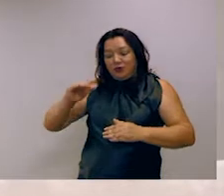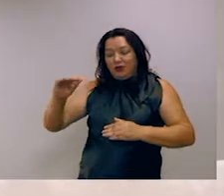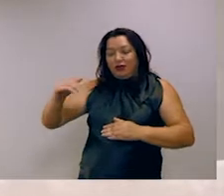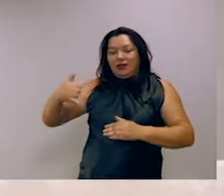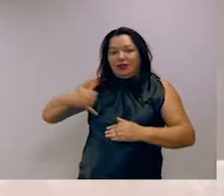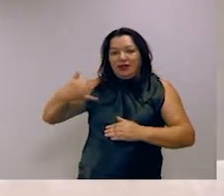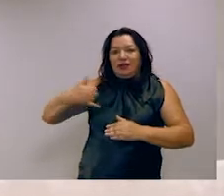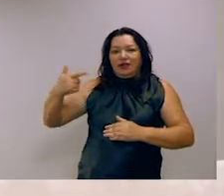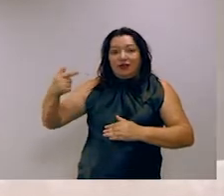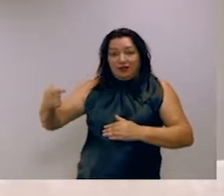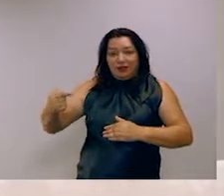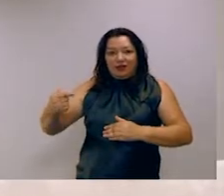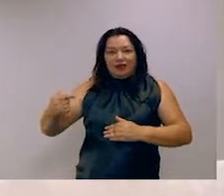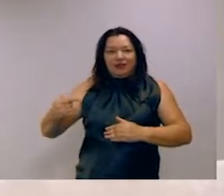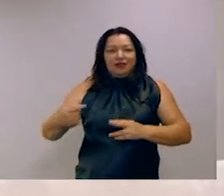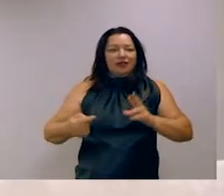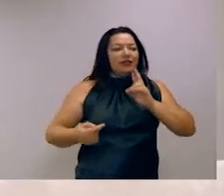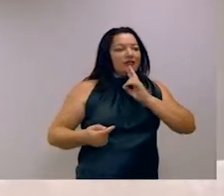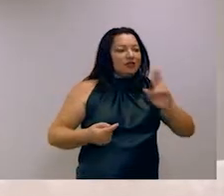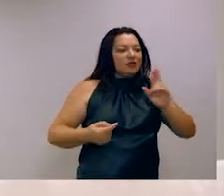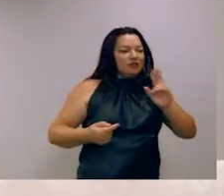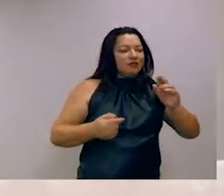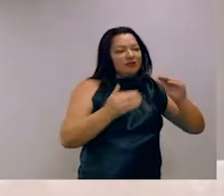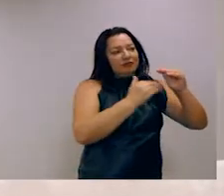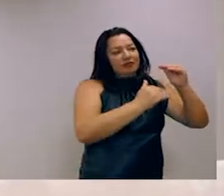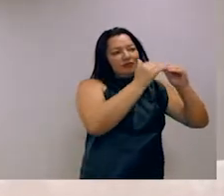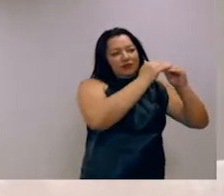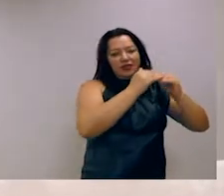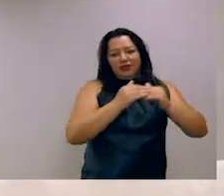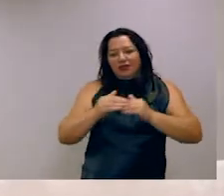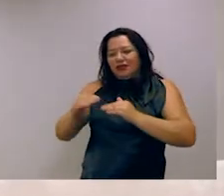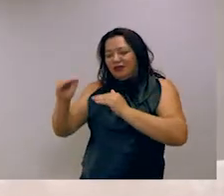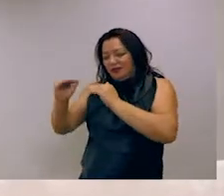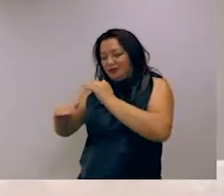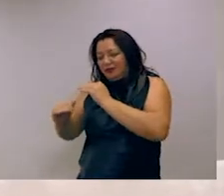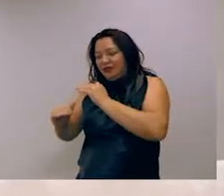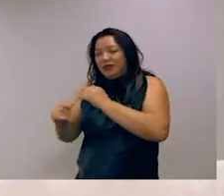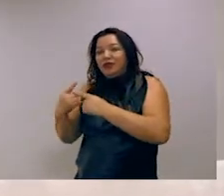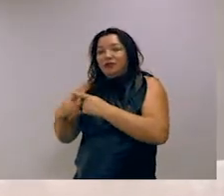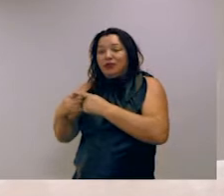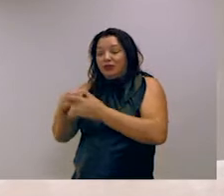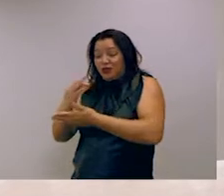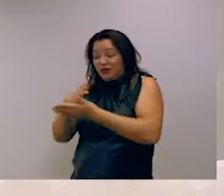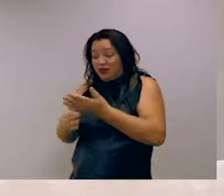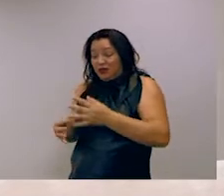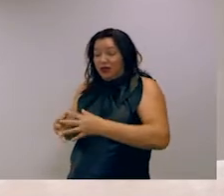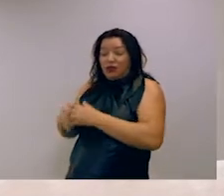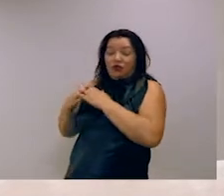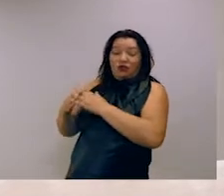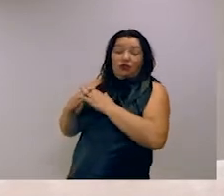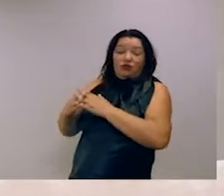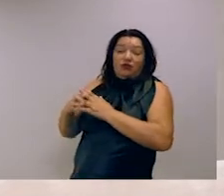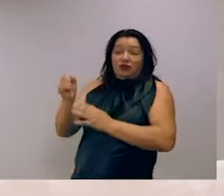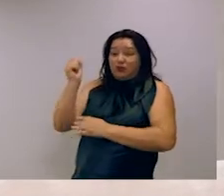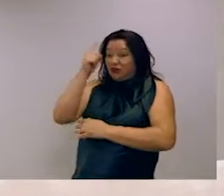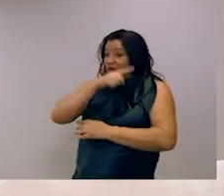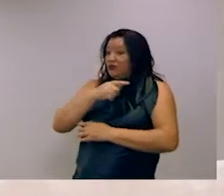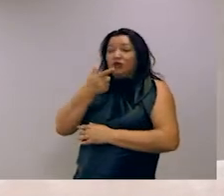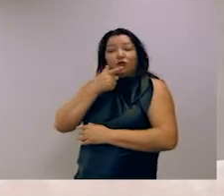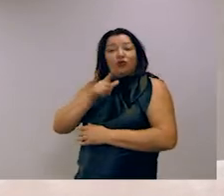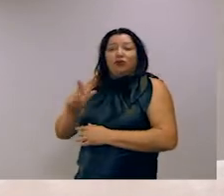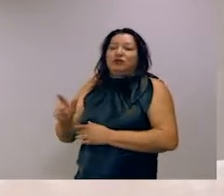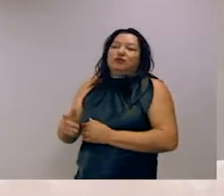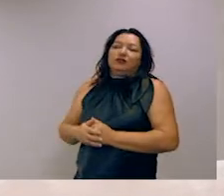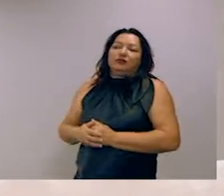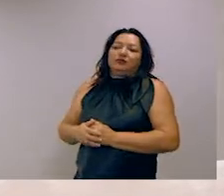significativamente maior. Ou seja, os Turkers tem uma queda de rendimento porque os textos mais complexos para eles já não é tão lucrativo. Eles se